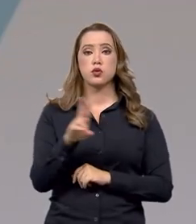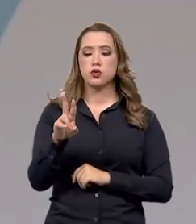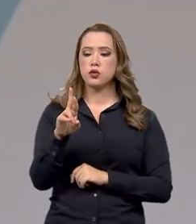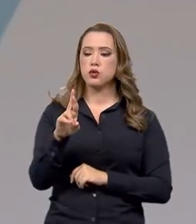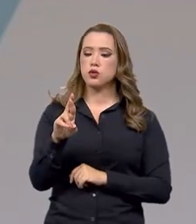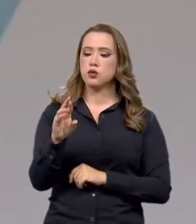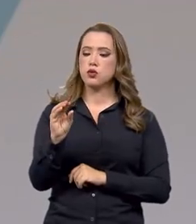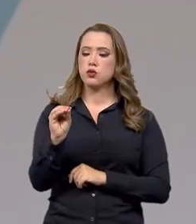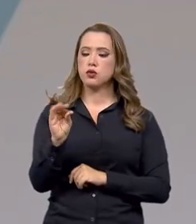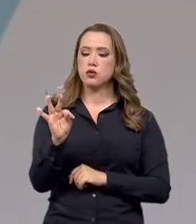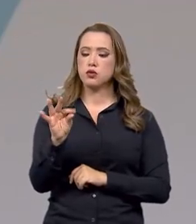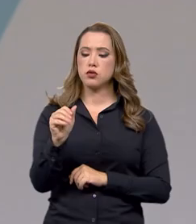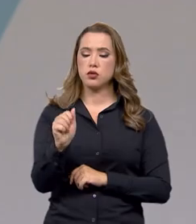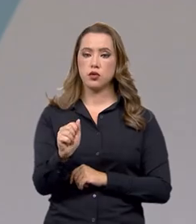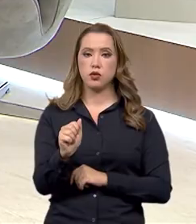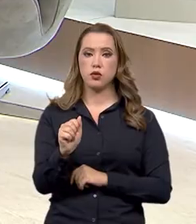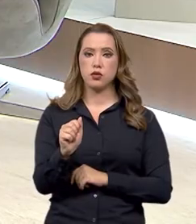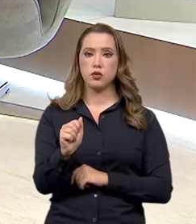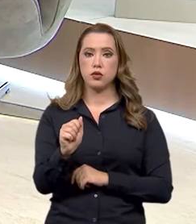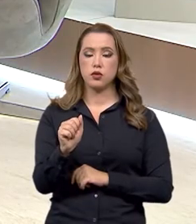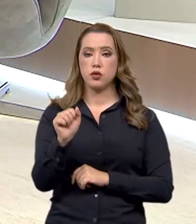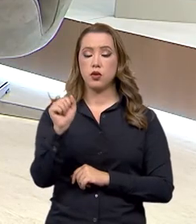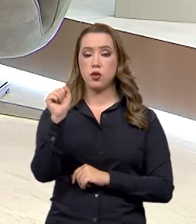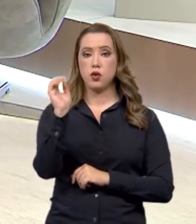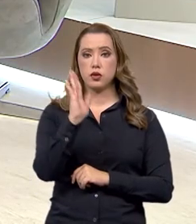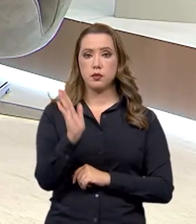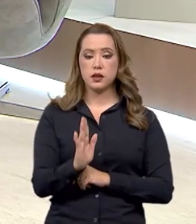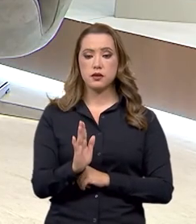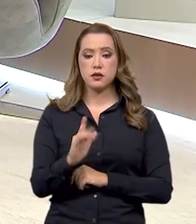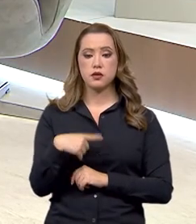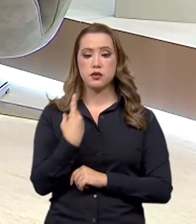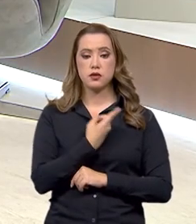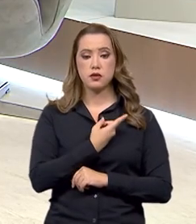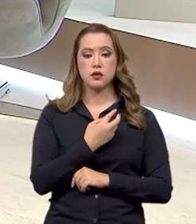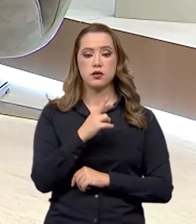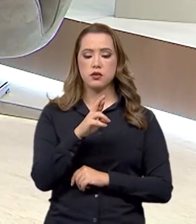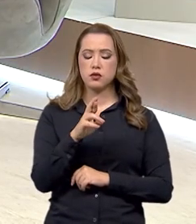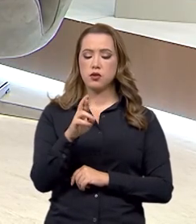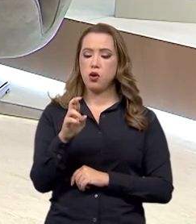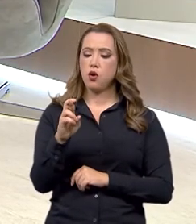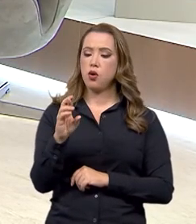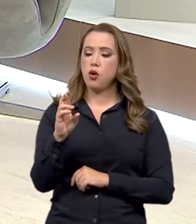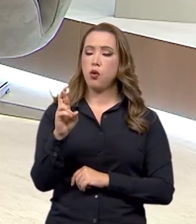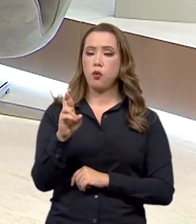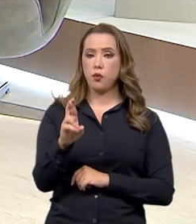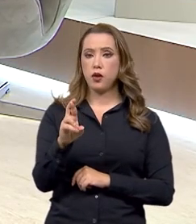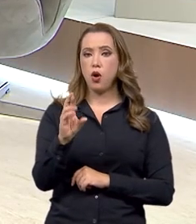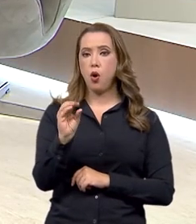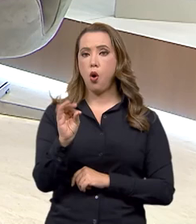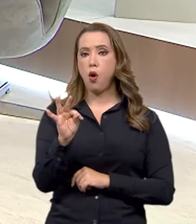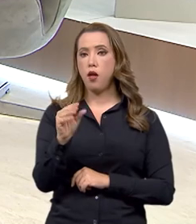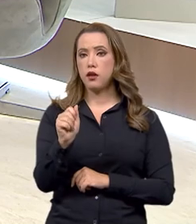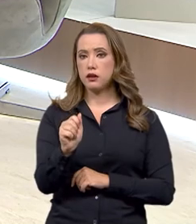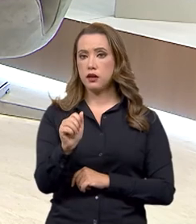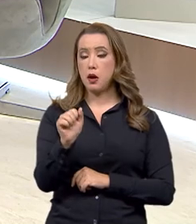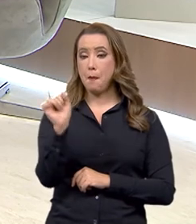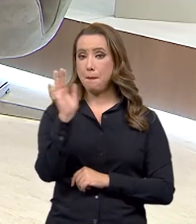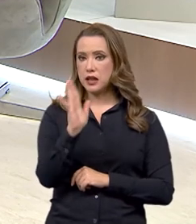de qual mês? Dia 13 agora, do mês de abril. Nós lançamos no dia 13 o programa Rota Brasil, que é um programa de